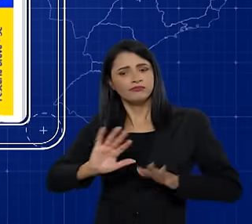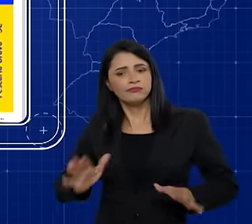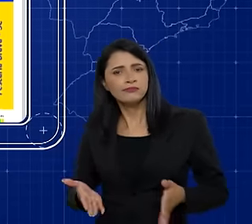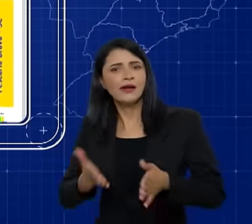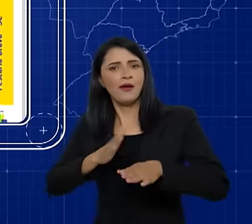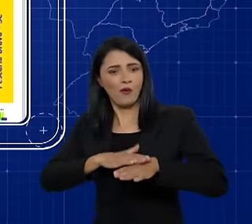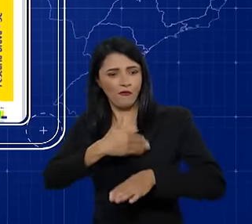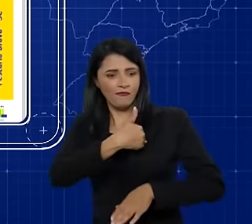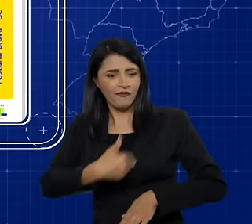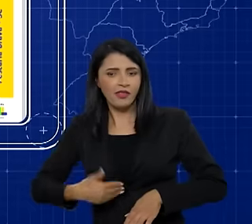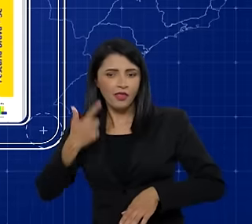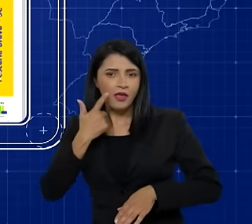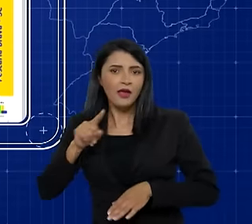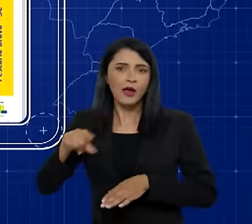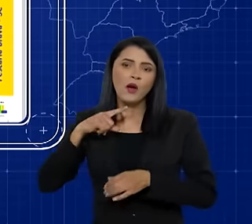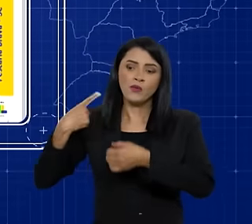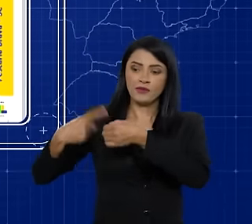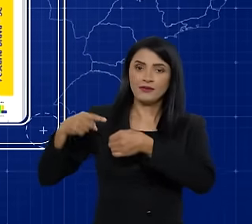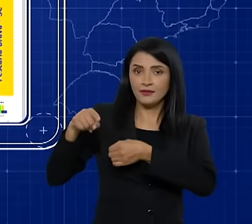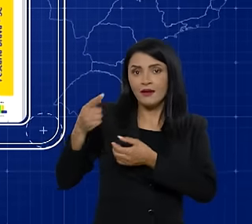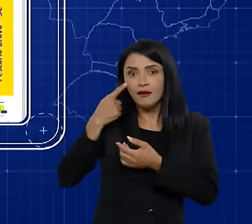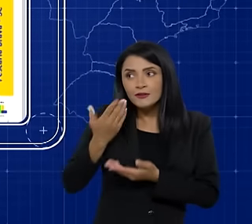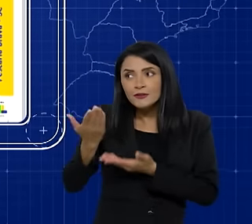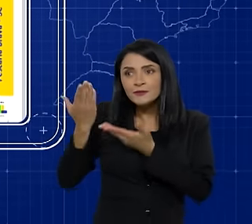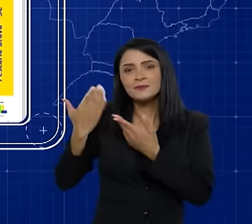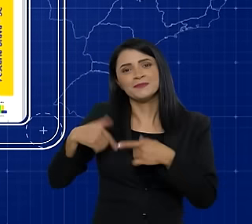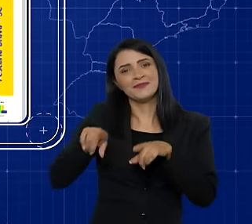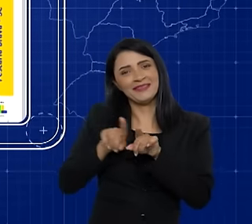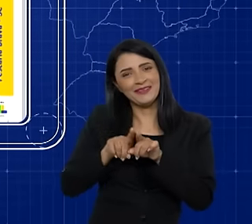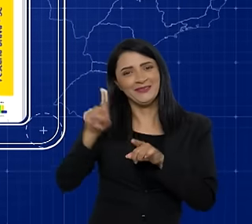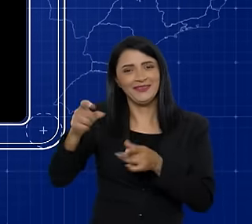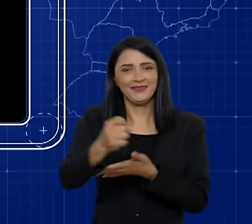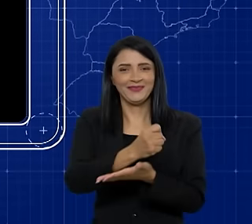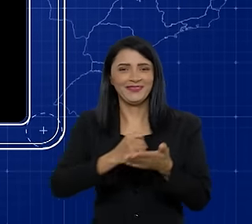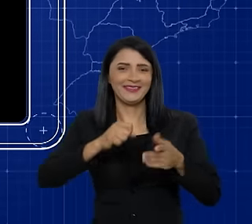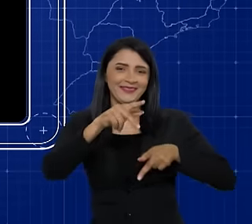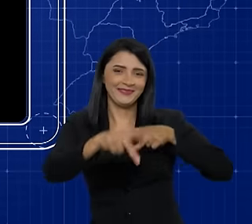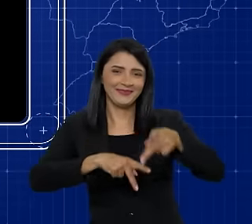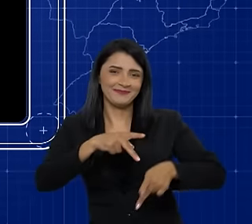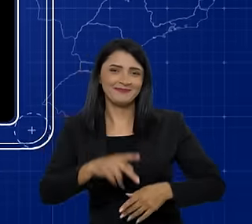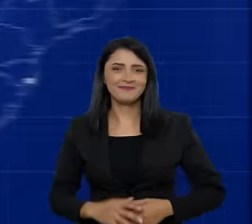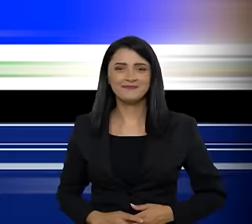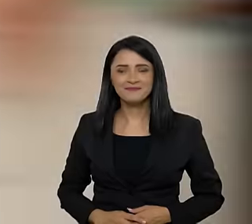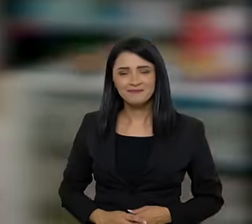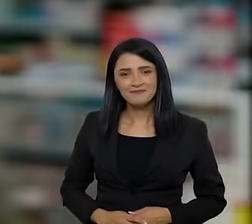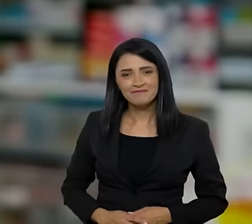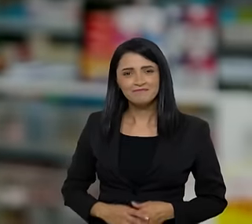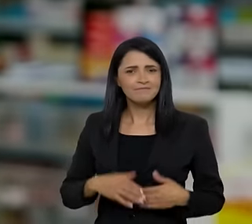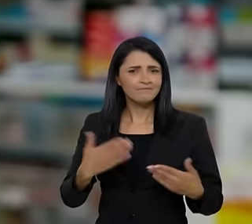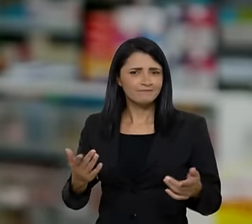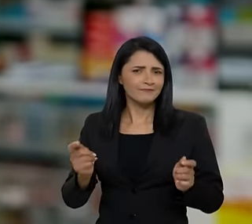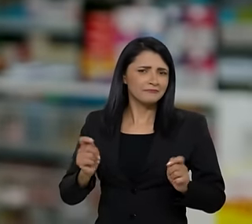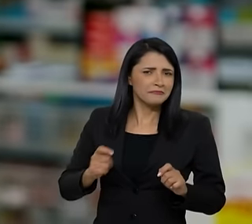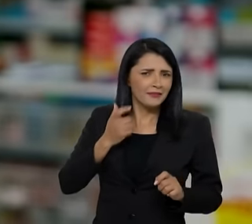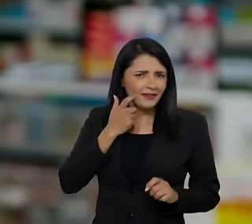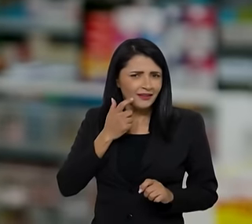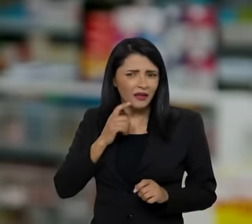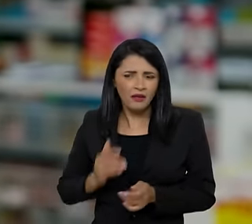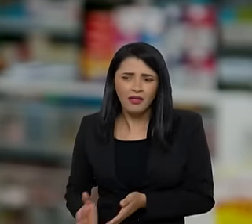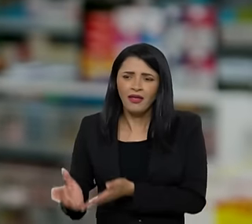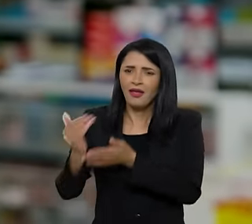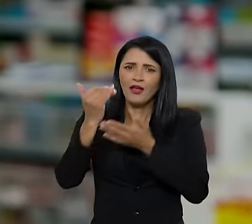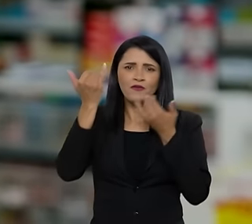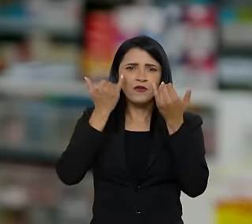fomentadas pelo governo federal em Pescaria Brava, incluindo o Farmácia Popular. Então, não é